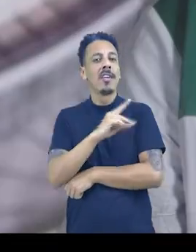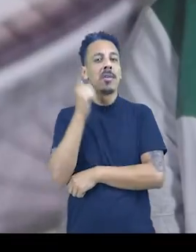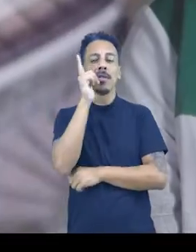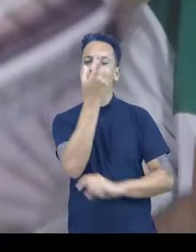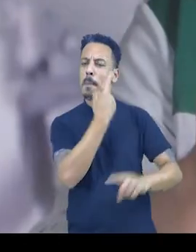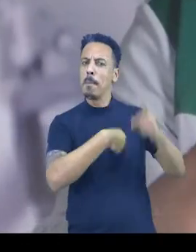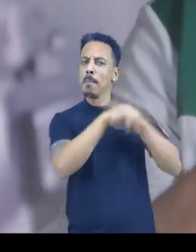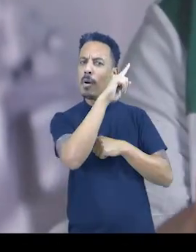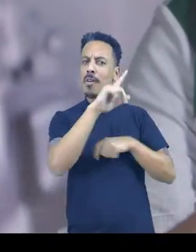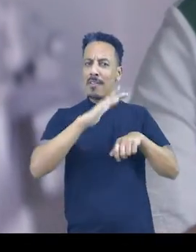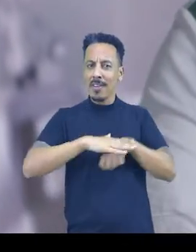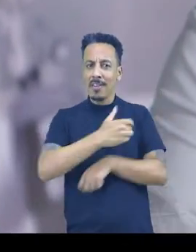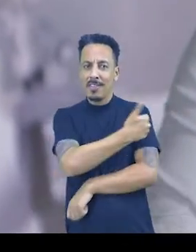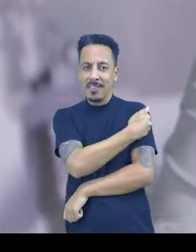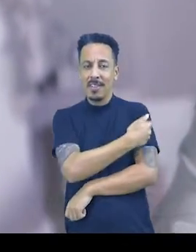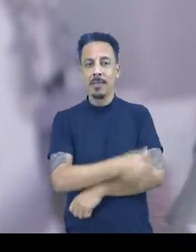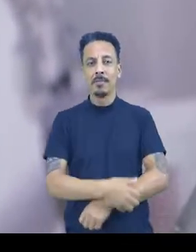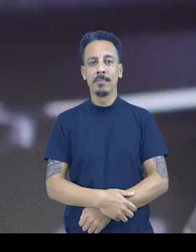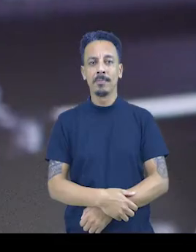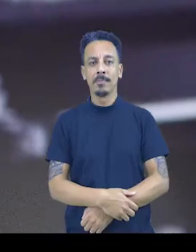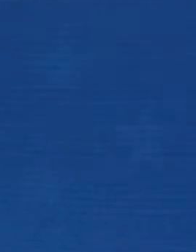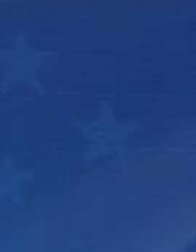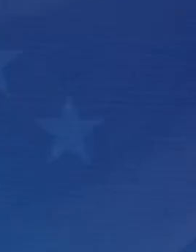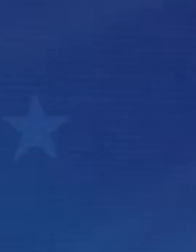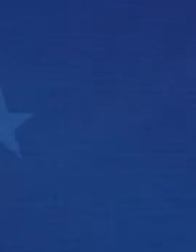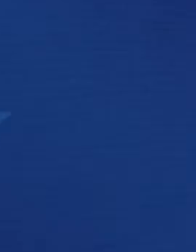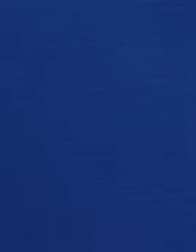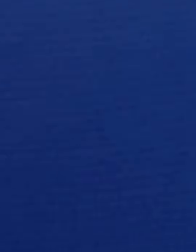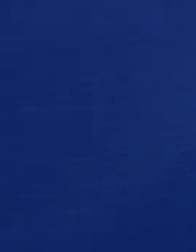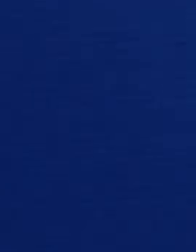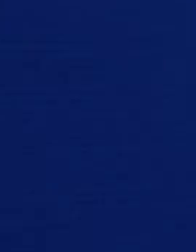vacinas. Teremos soberania na produção de vacinas.